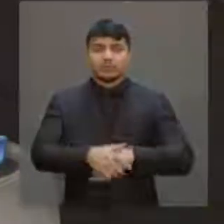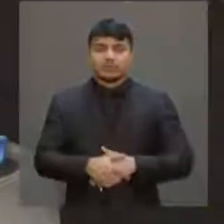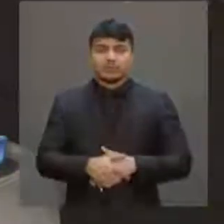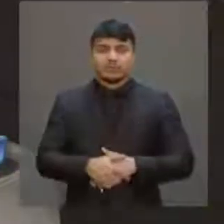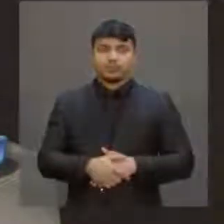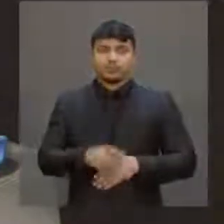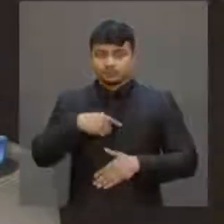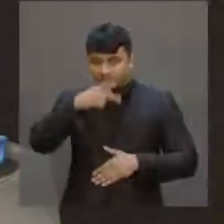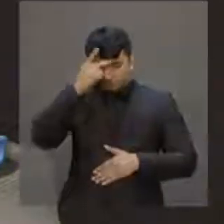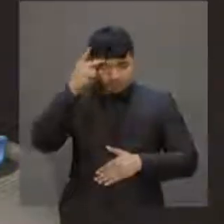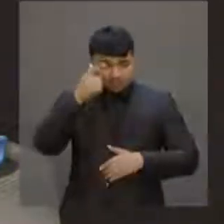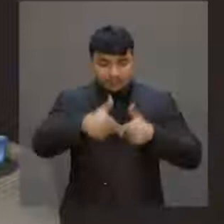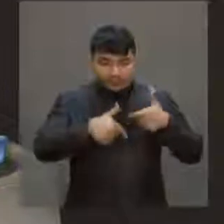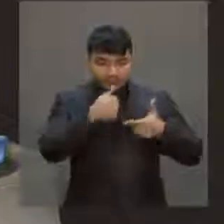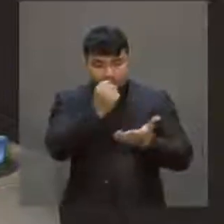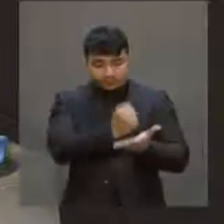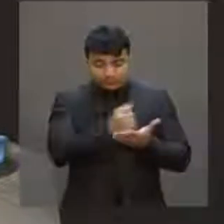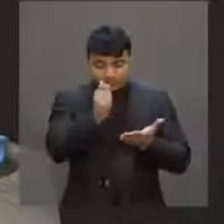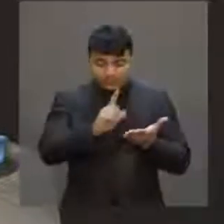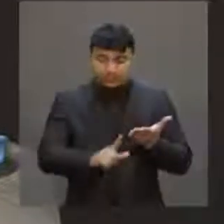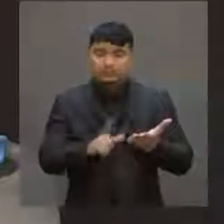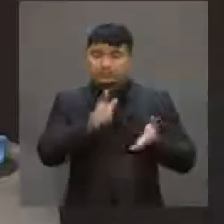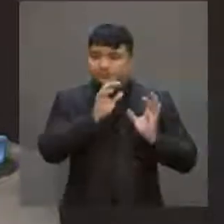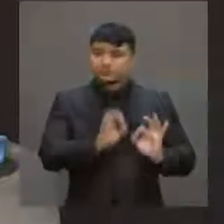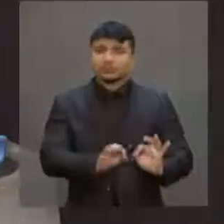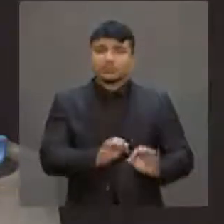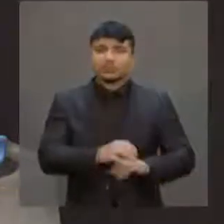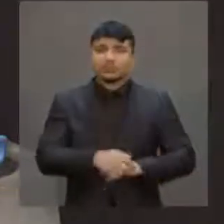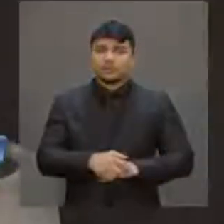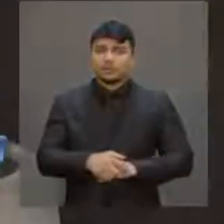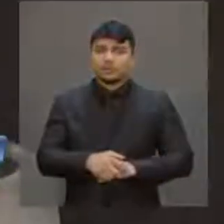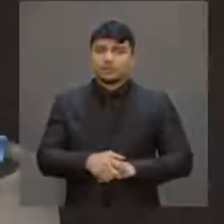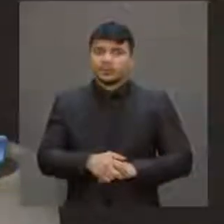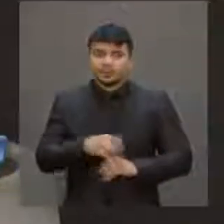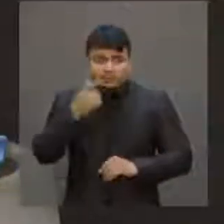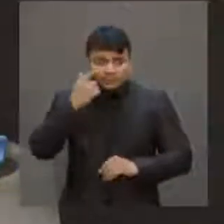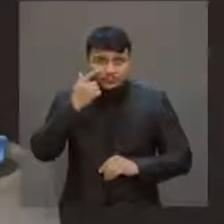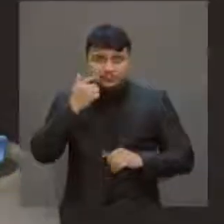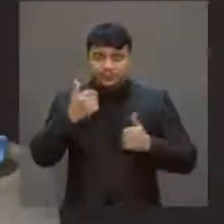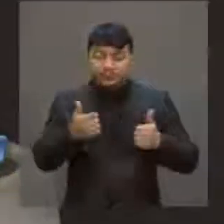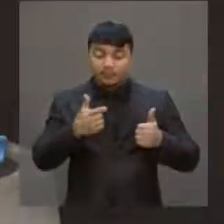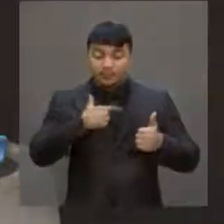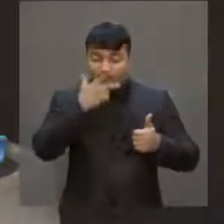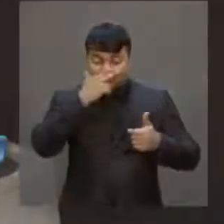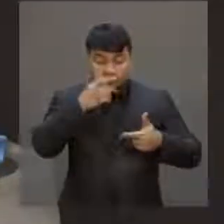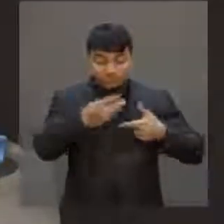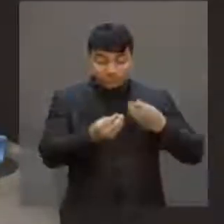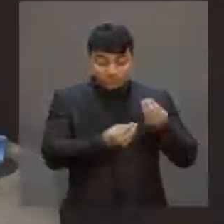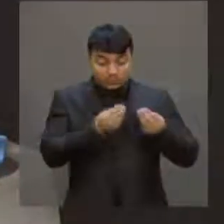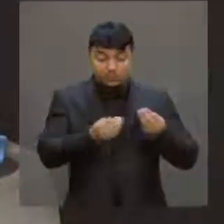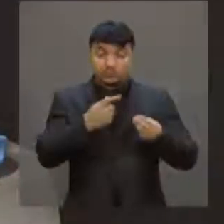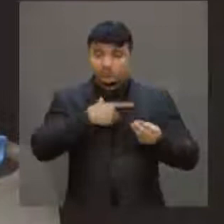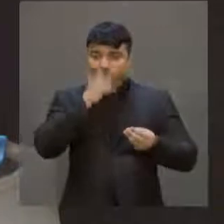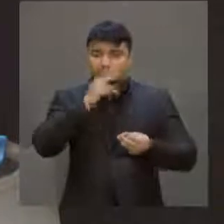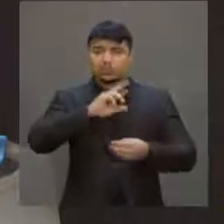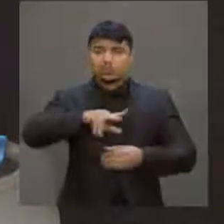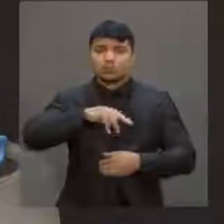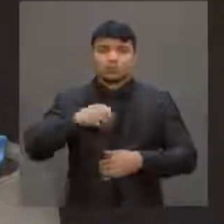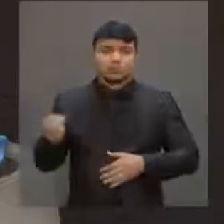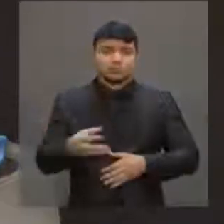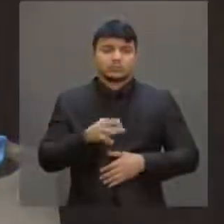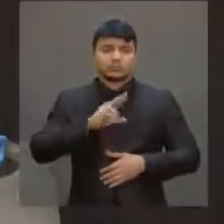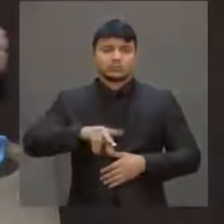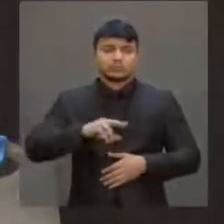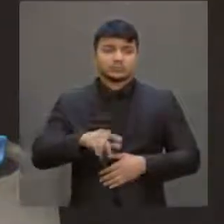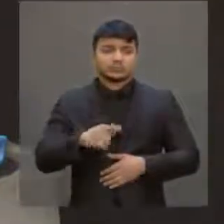Despede-se aquele que tem carteira de trabalho regular, emprega-se aquele com trabalho intermitente. Portanto, você não cria um posto novo de trabalho.